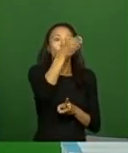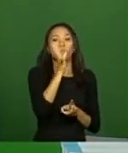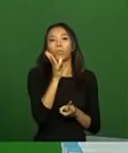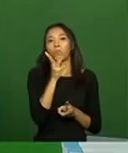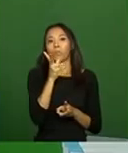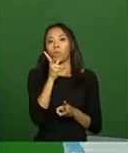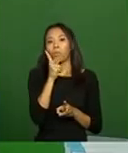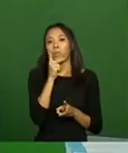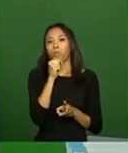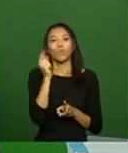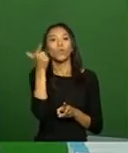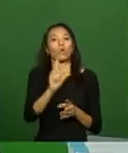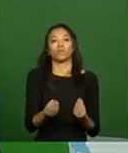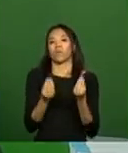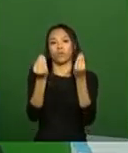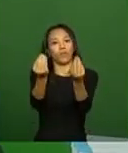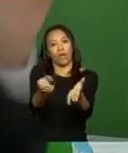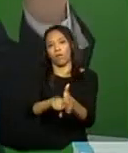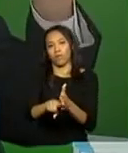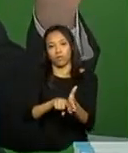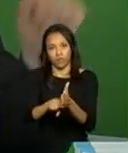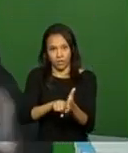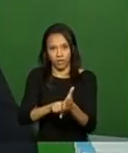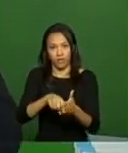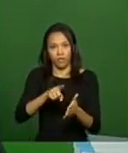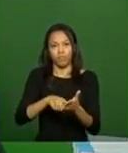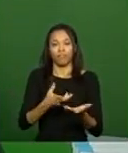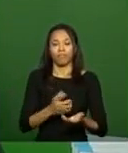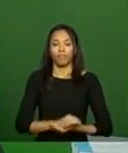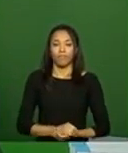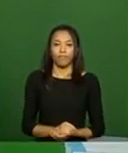conseguir entregar. Essa foi uma questão de decisão editorial.